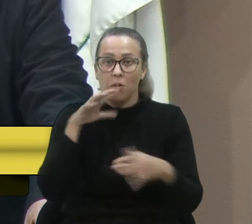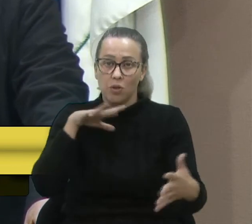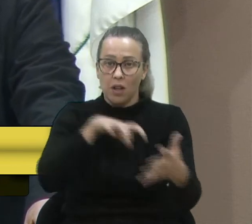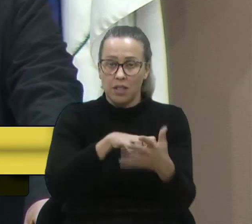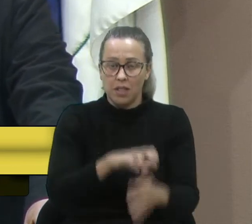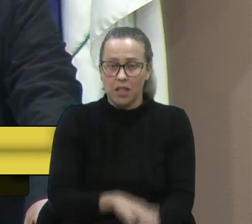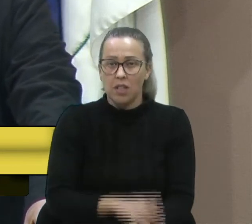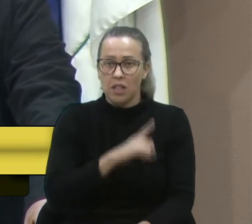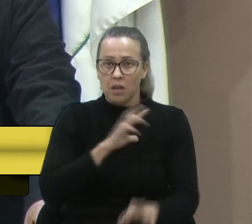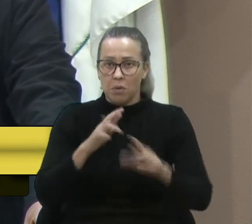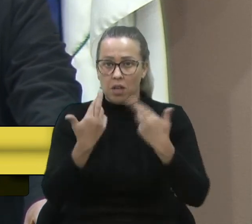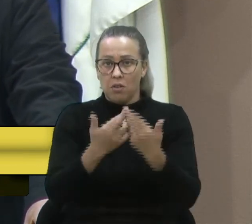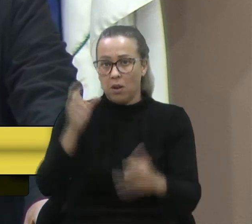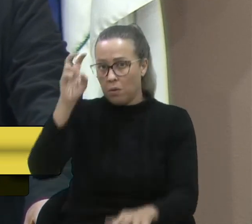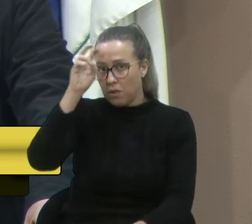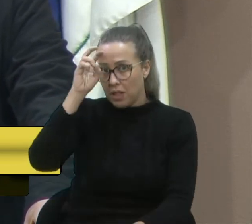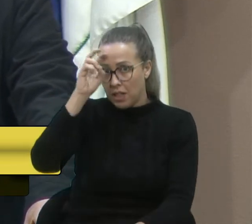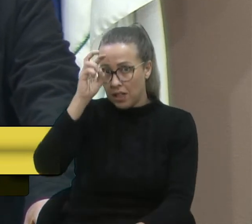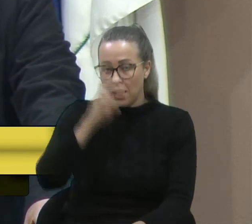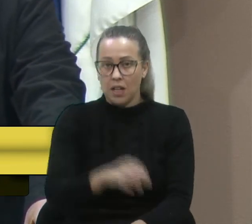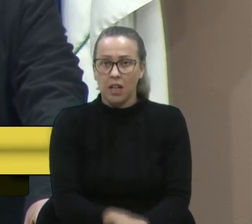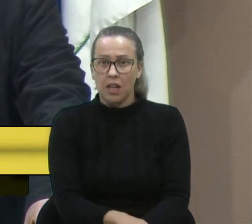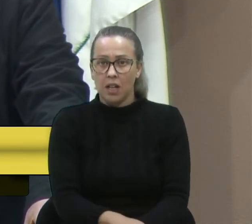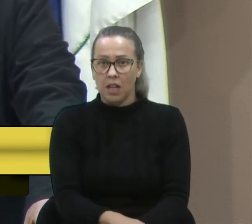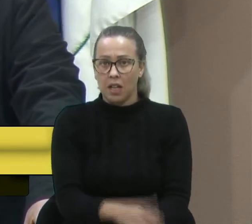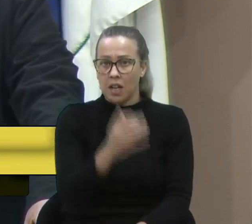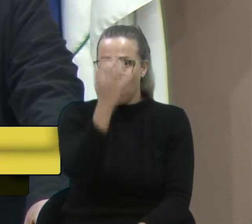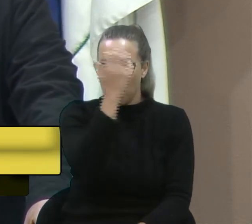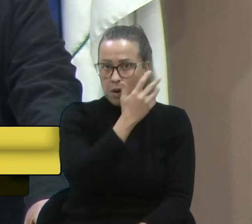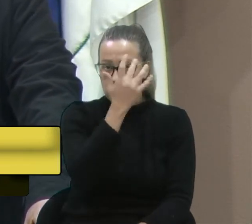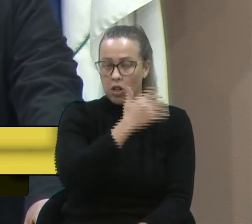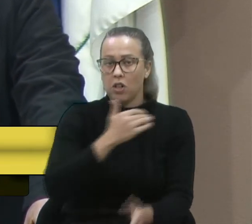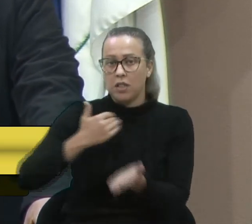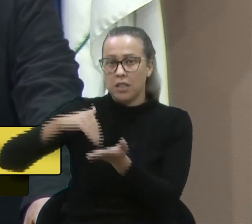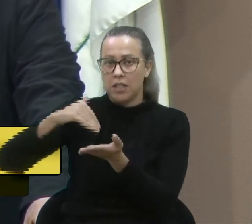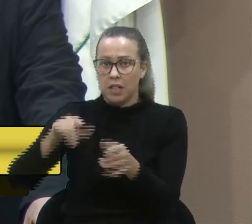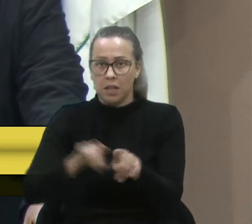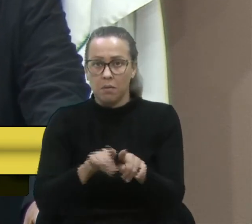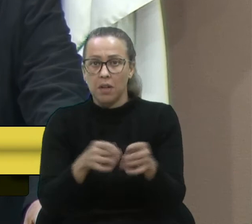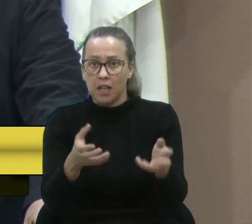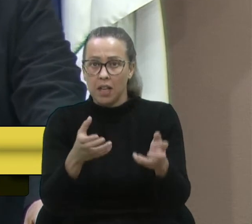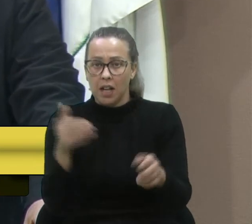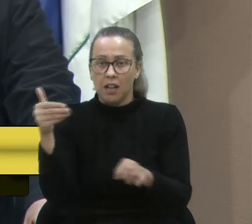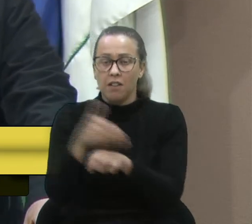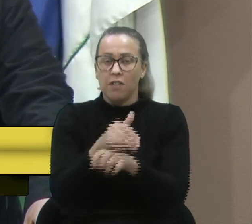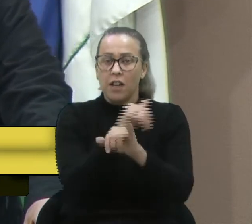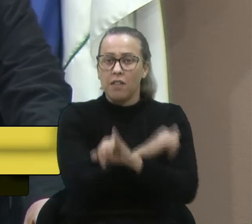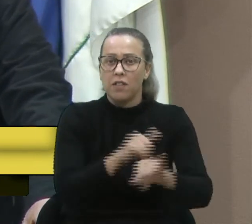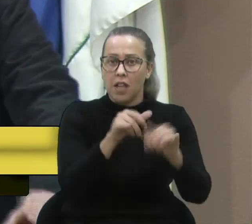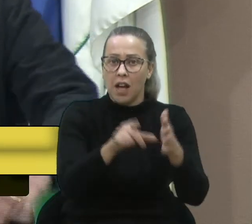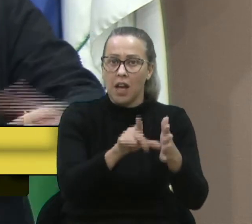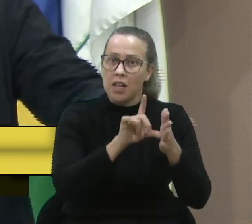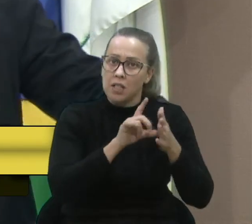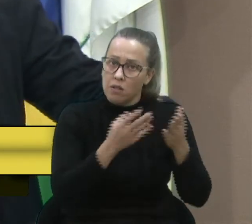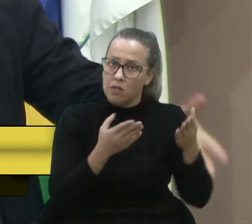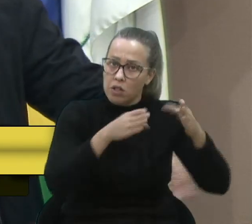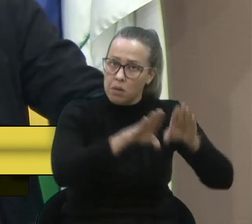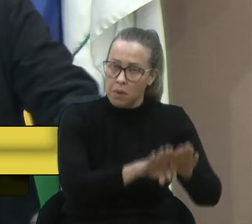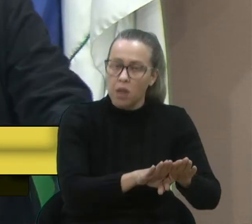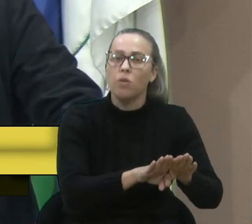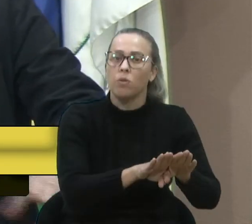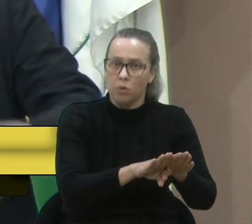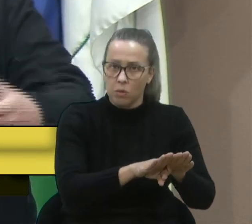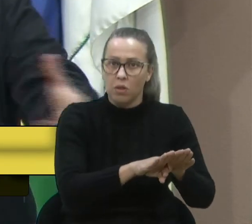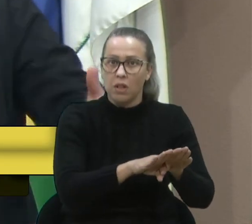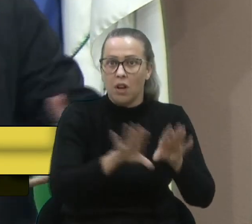tem uma reunião, provavelmente, na quinta-feira, com o prefeito e com o secretário, eles querem vir comunicar antes esse fechamento, para não ficar uma coisa